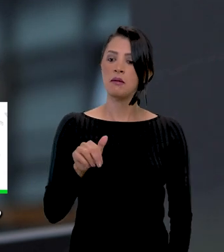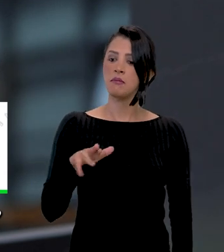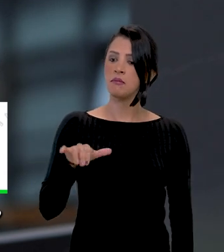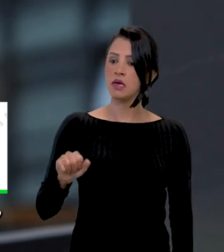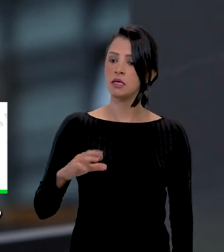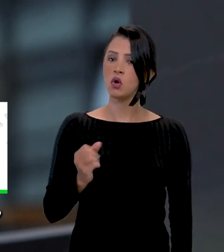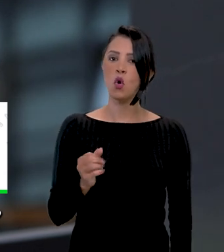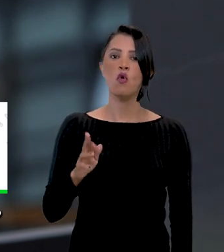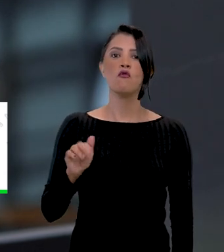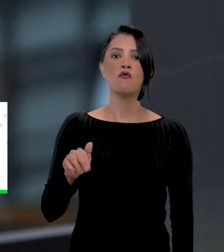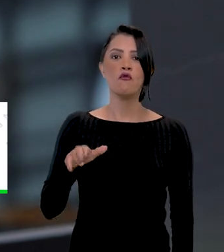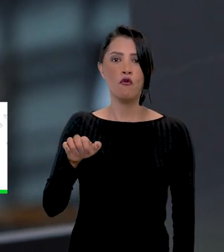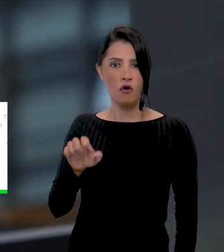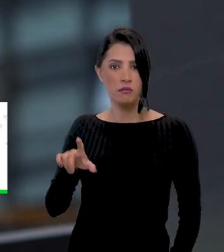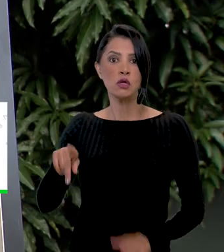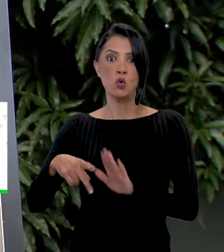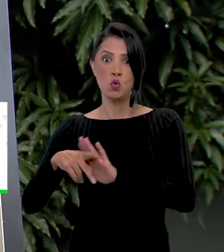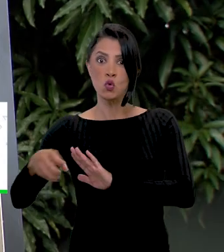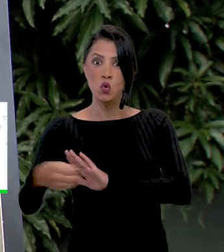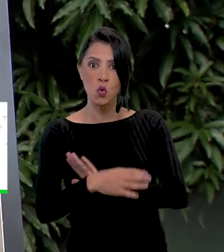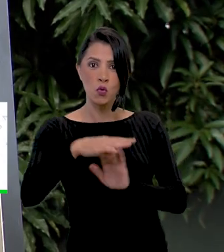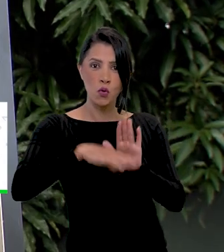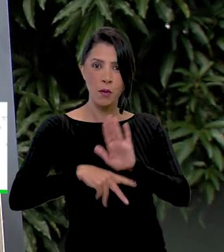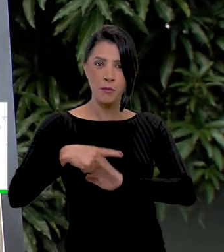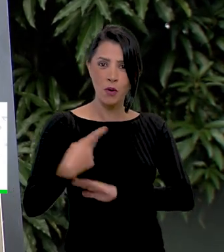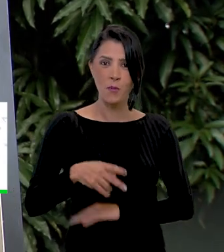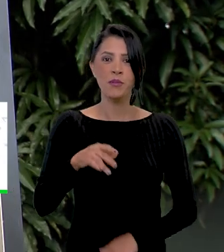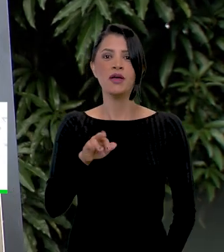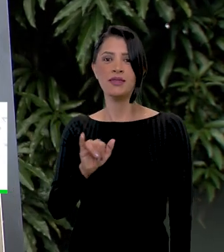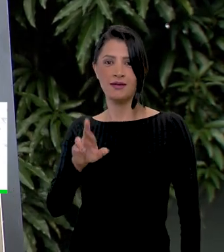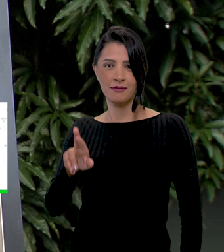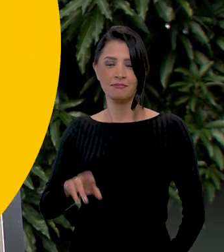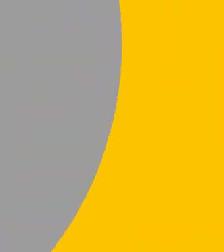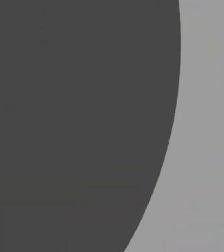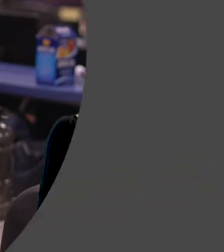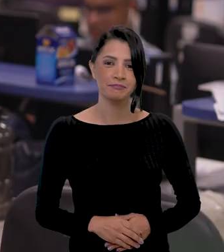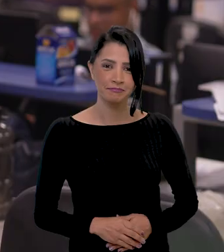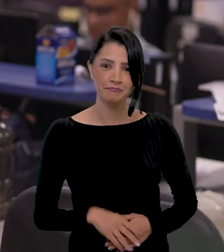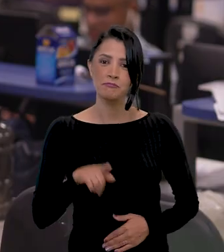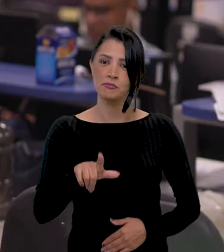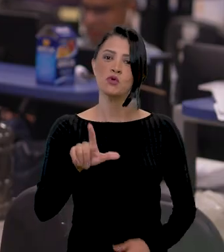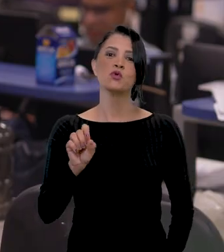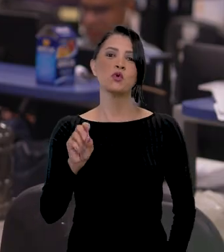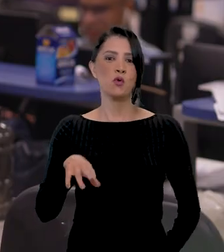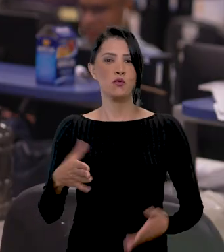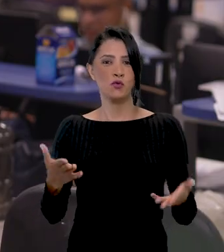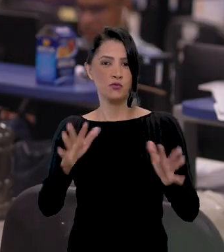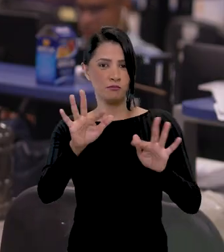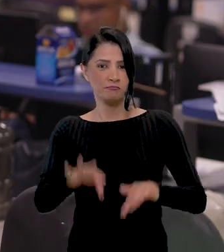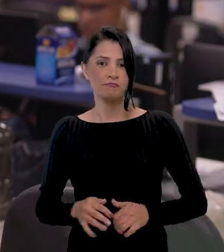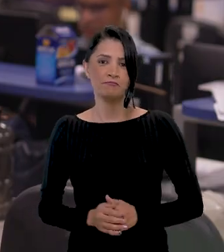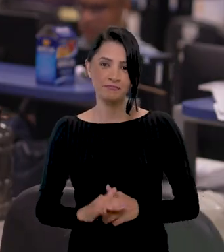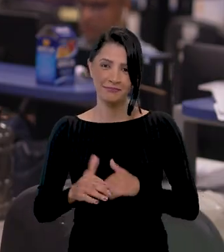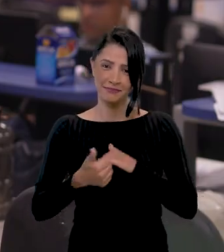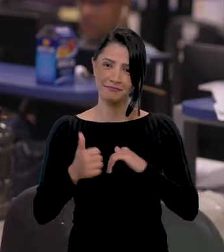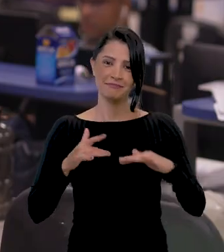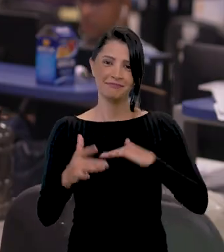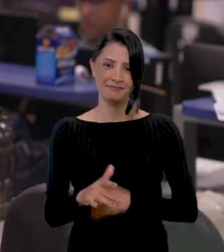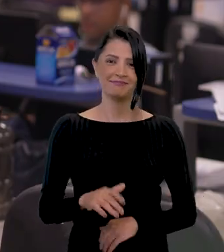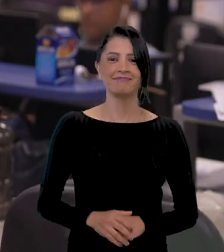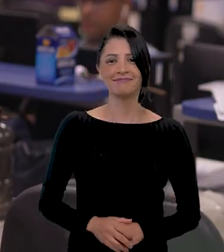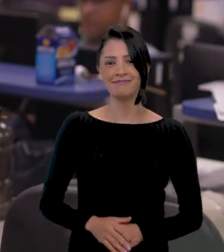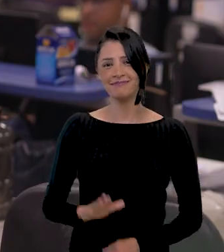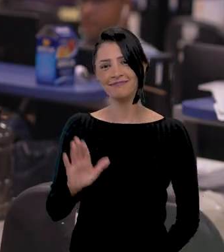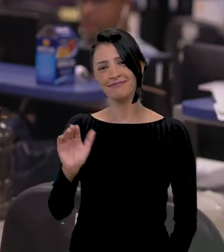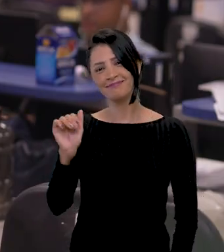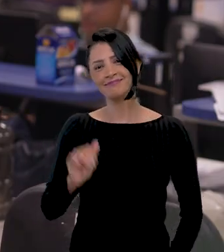Remessa Conforme, novo programa de conformidade da Receita Federal. E o Ponto Gov de hoje fica por aqui. Siga com a gente